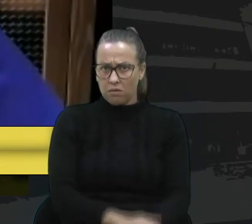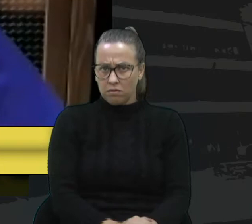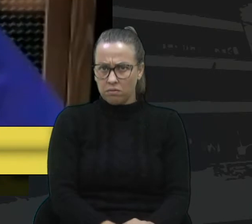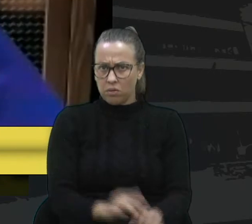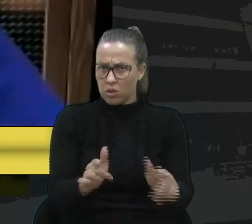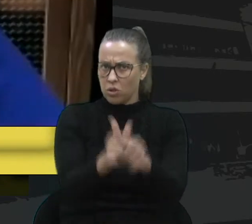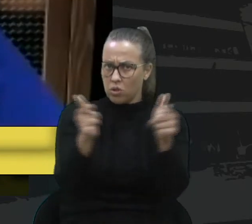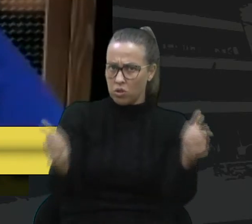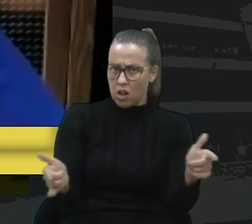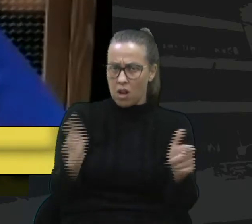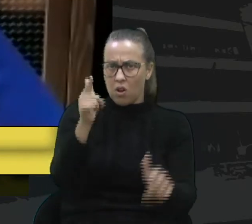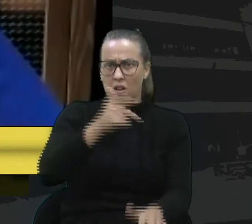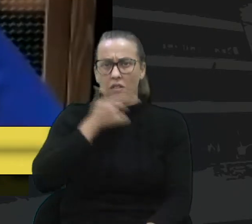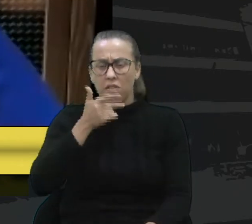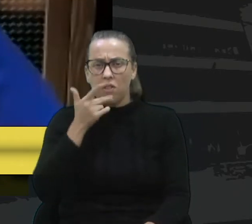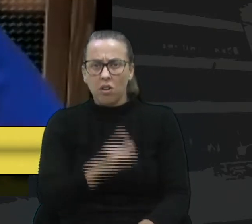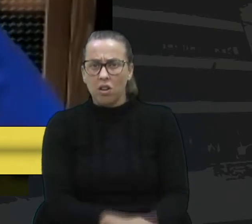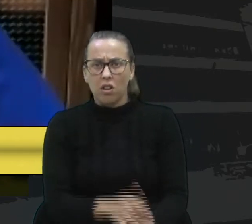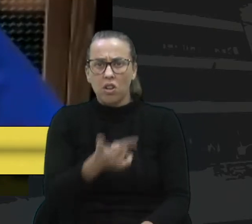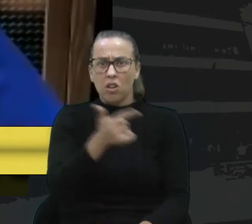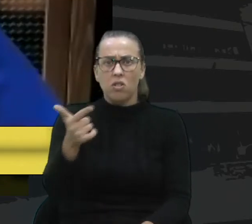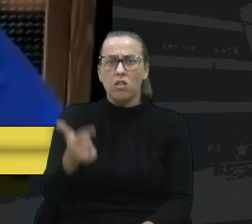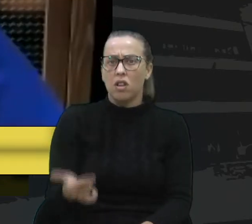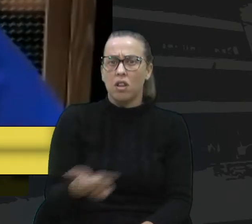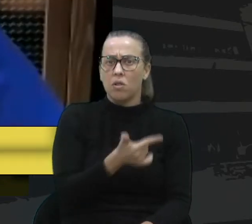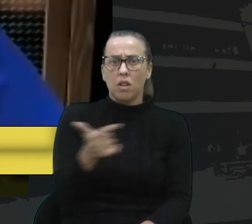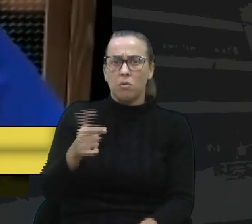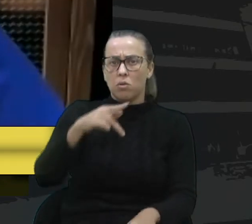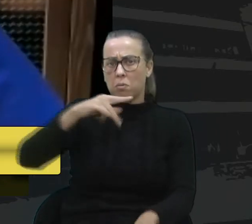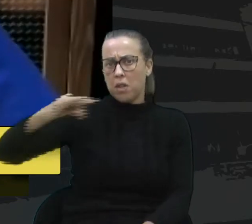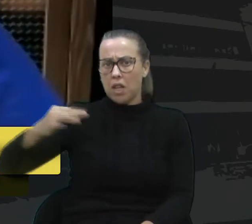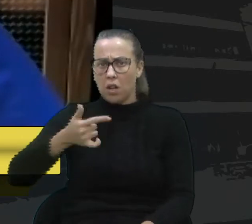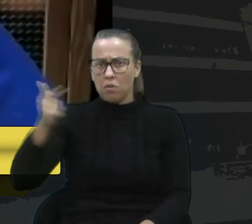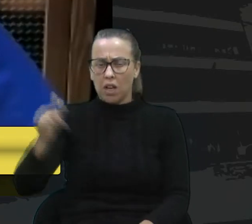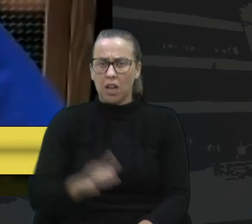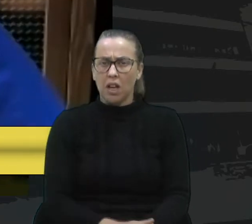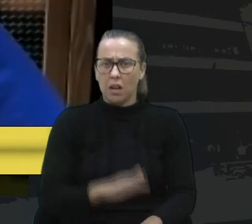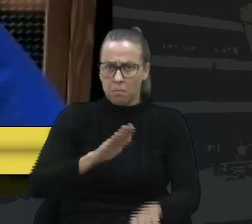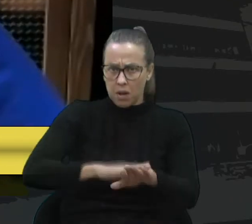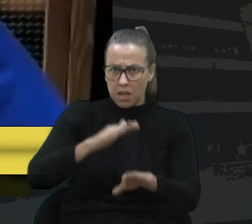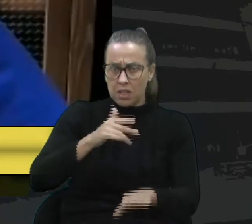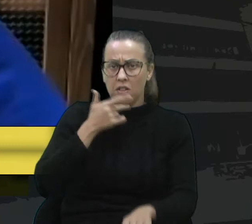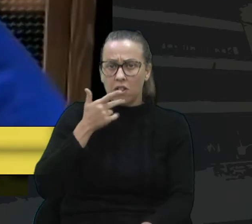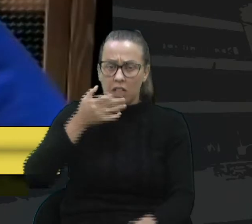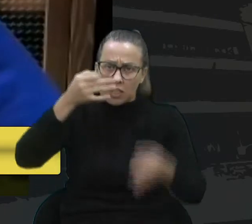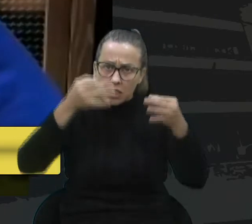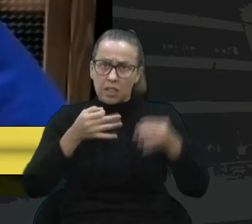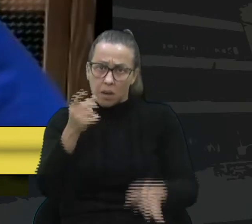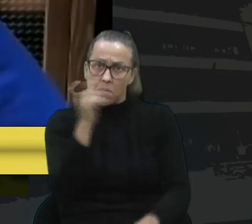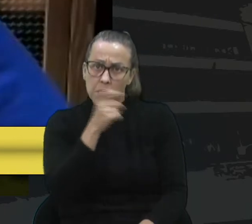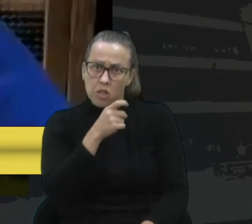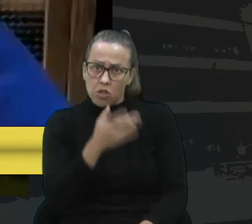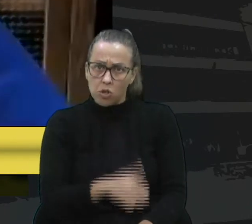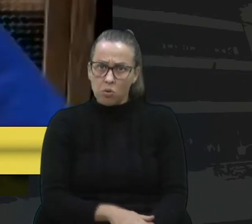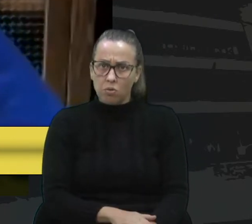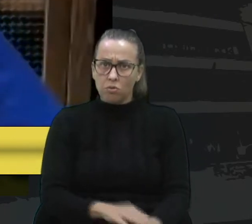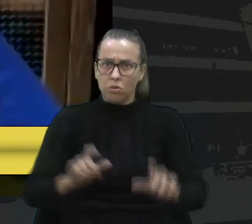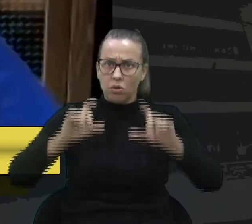Que o senhor tanto reclama e que nós não temos a bancada do PT. Seria mais honesto o senhor dizer que o senhor mentiu no card.